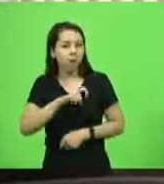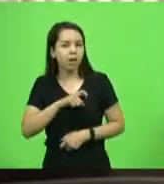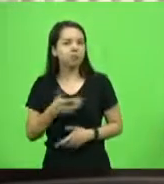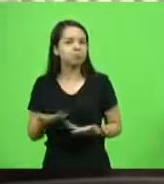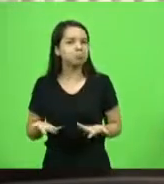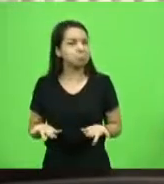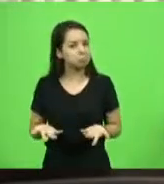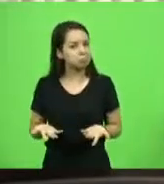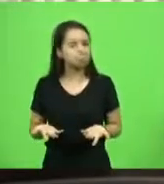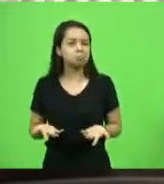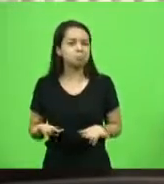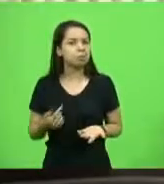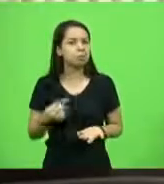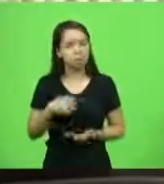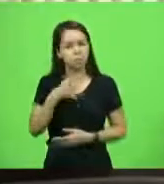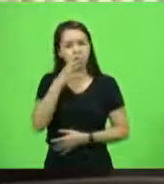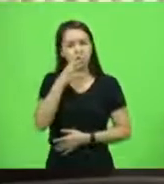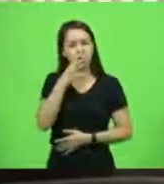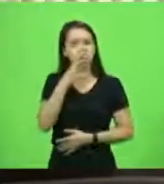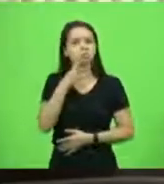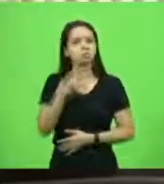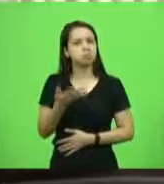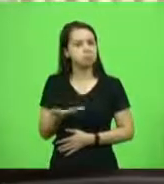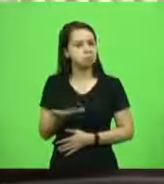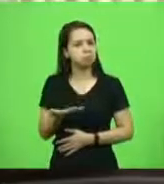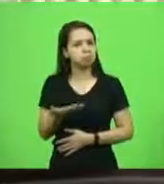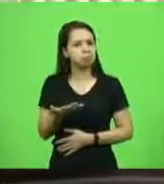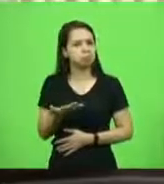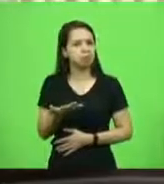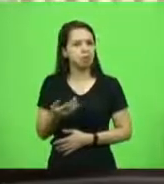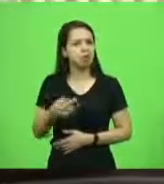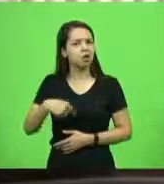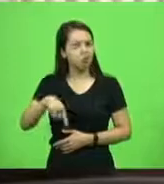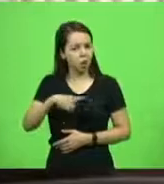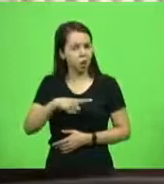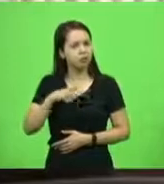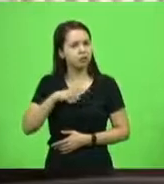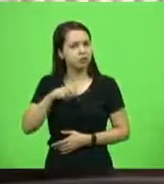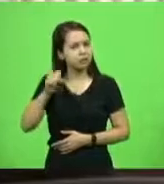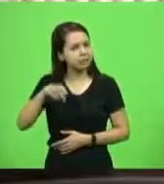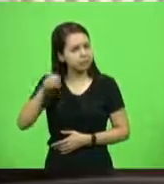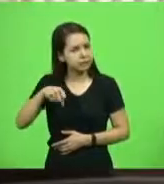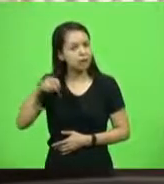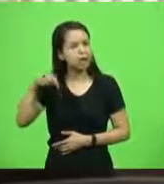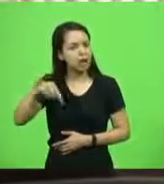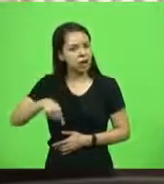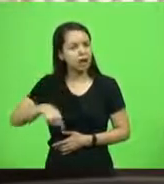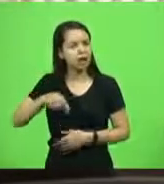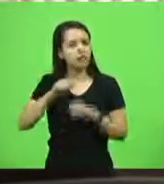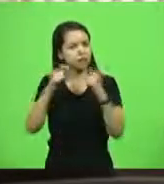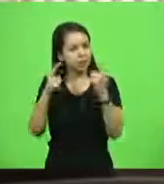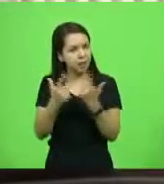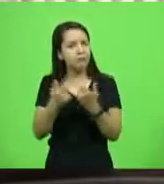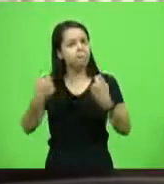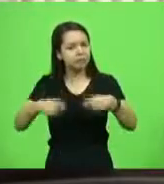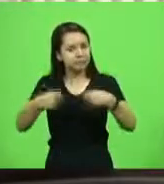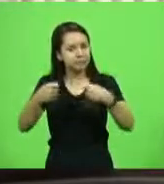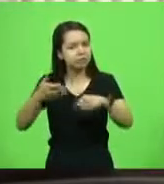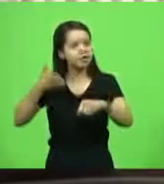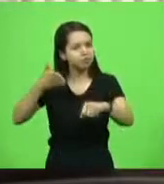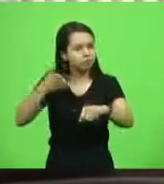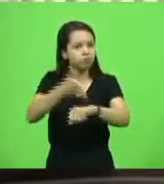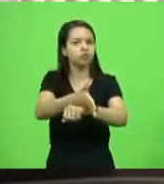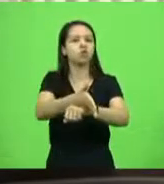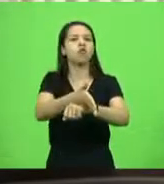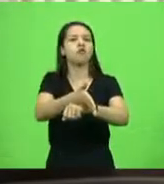a atenção e que nós temos, sim, a Casa tem, nós, da Assembleia, Comissão de Saúde, sim, tem que se envolver nesse processo